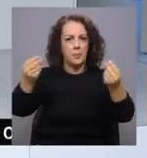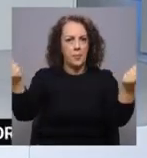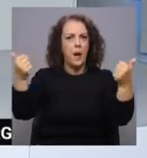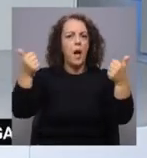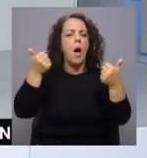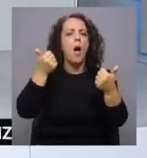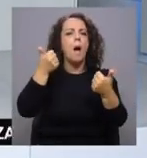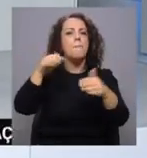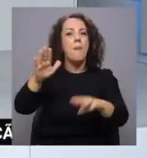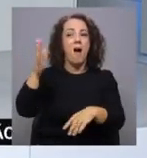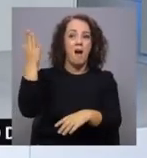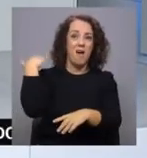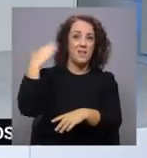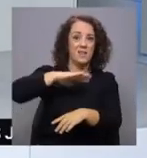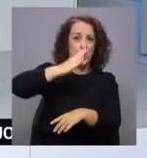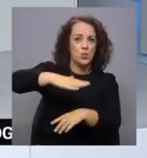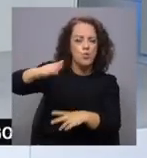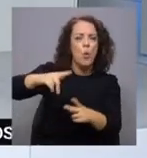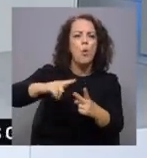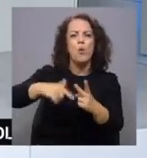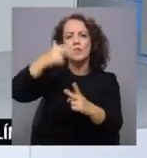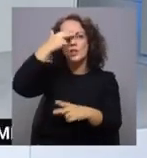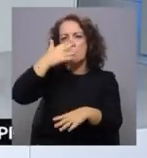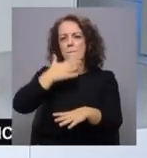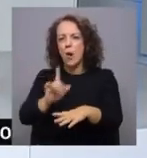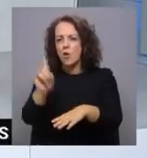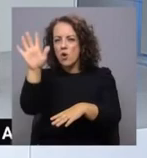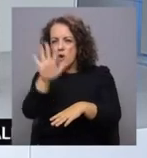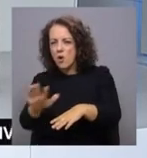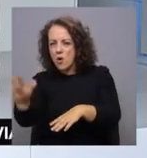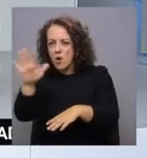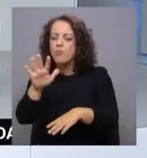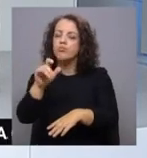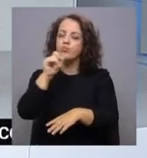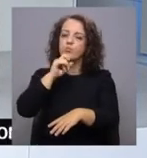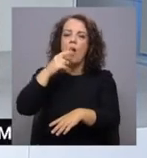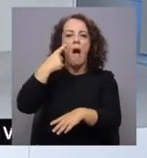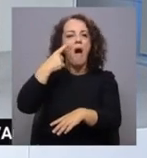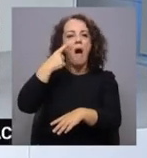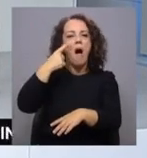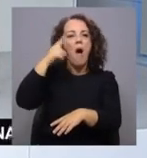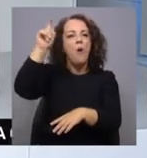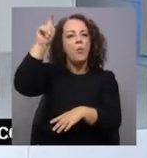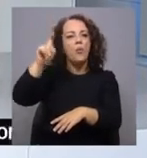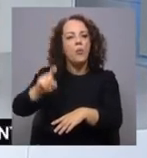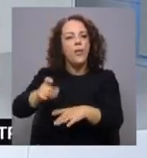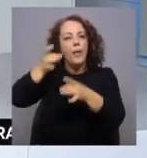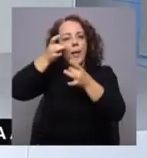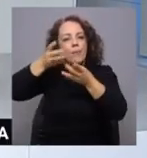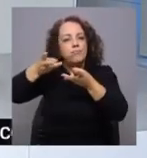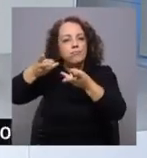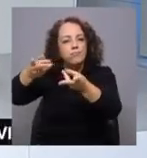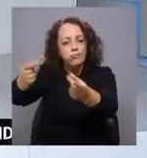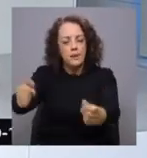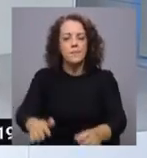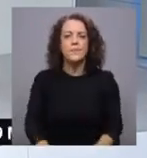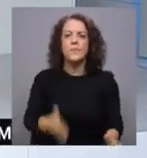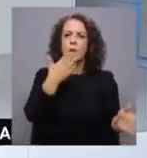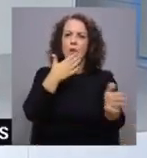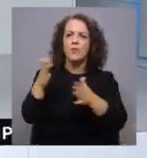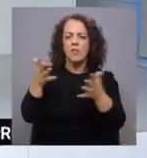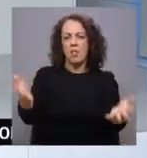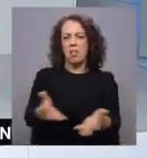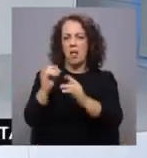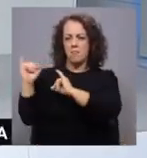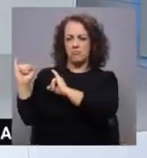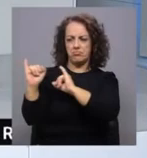entre as os montes e na beira alta durante o dia. Temos também o vento em geral fraco do quadrante leste, temporariamente